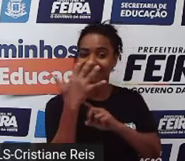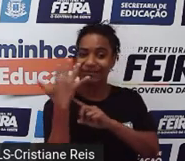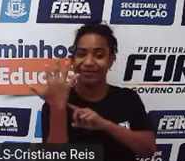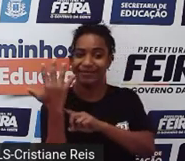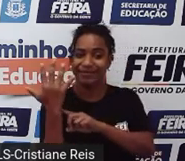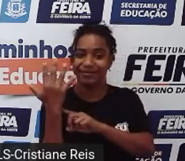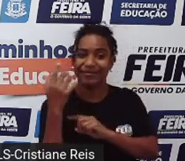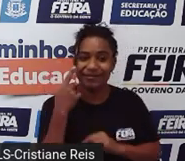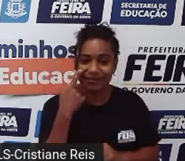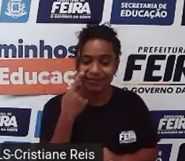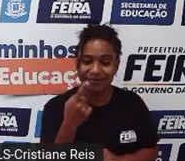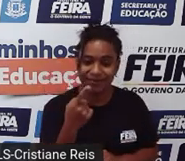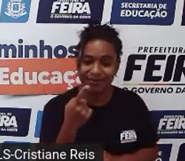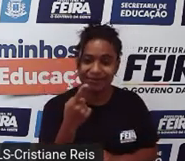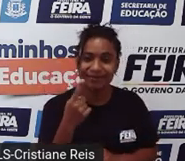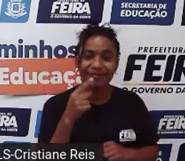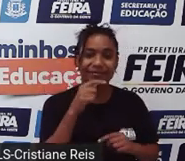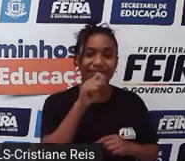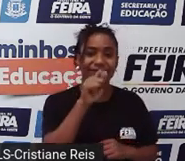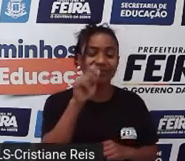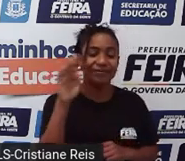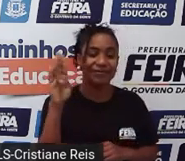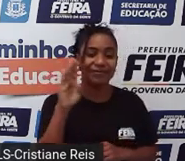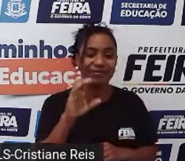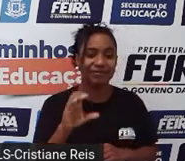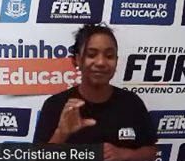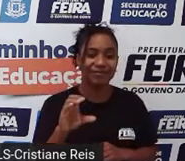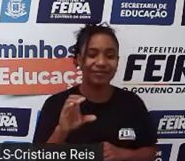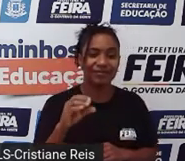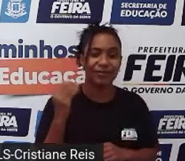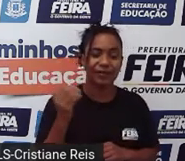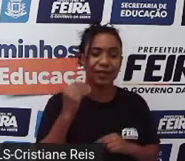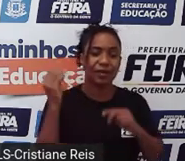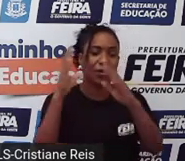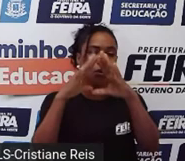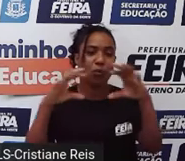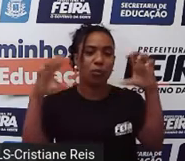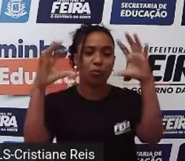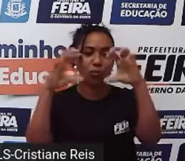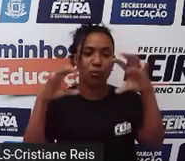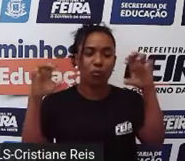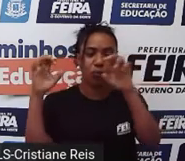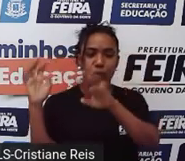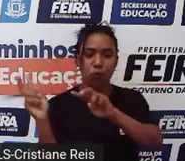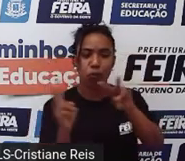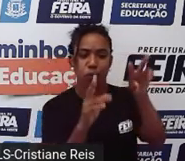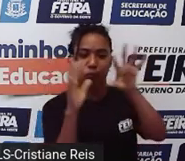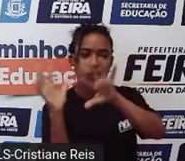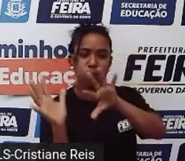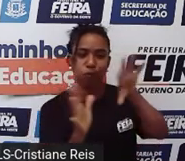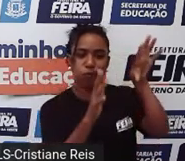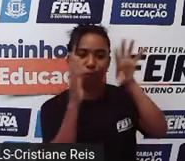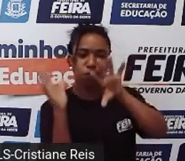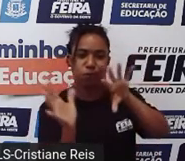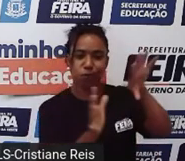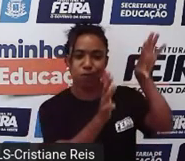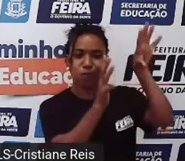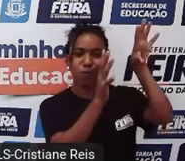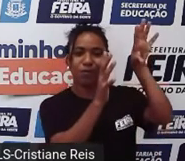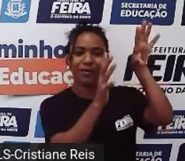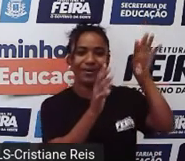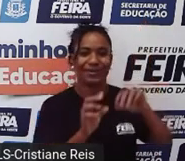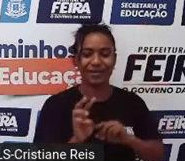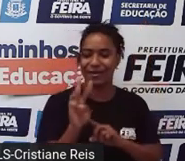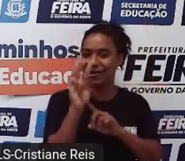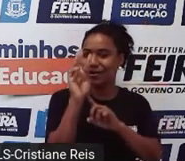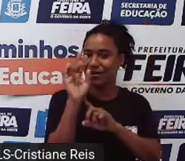cloud or fall? A nuvem está soprando um vento muito forte. Wind.